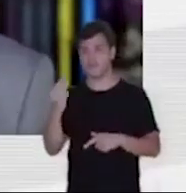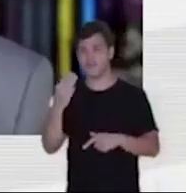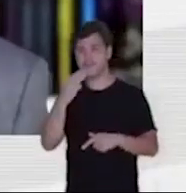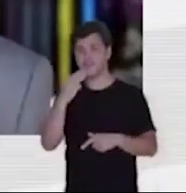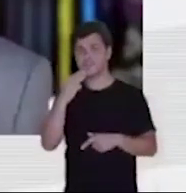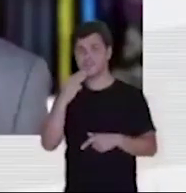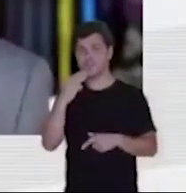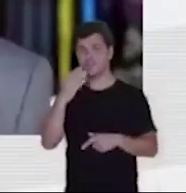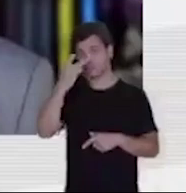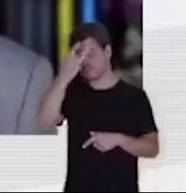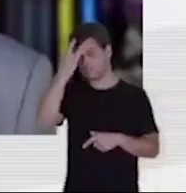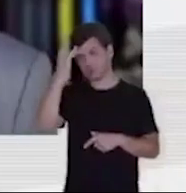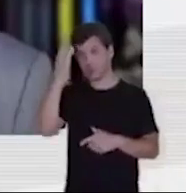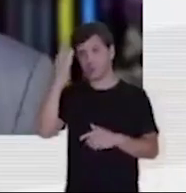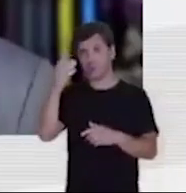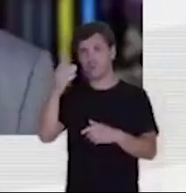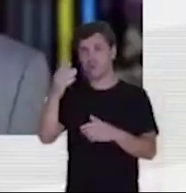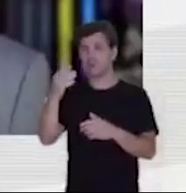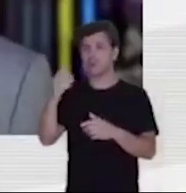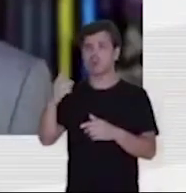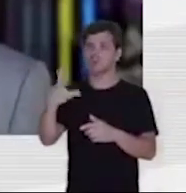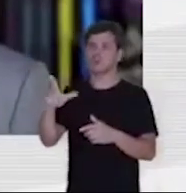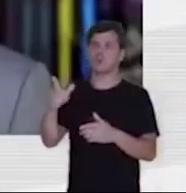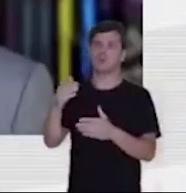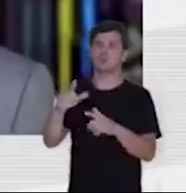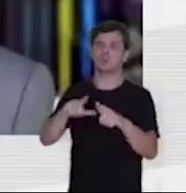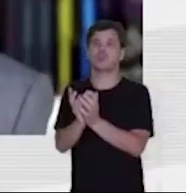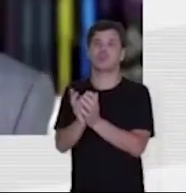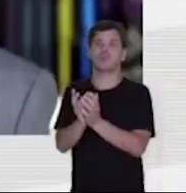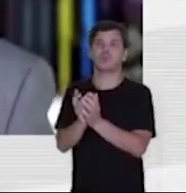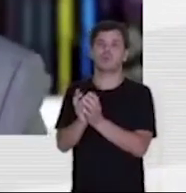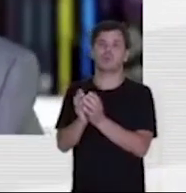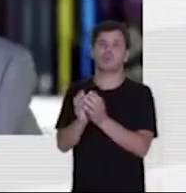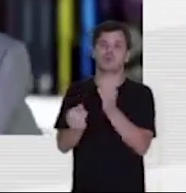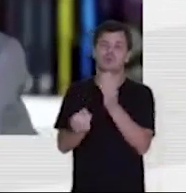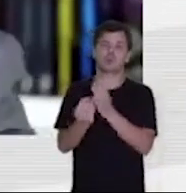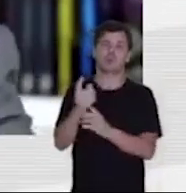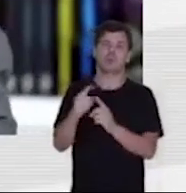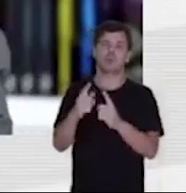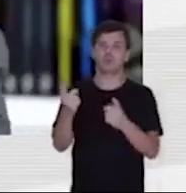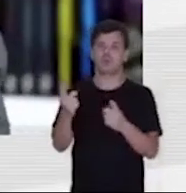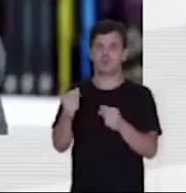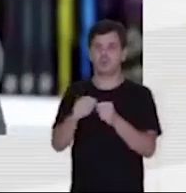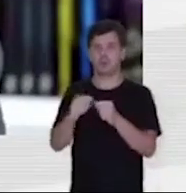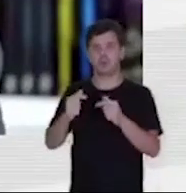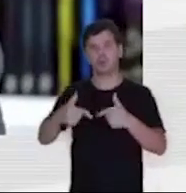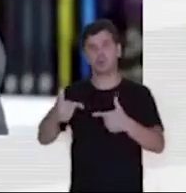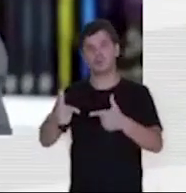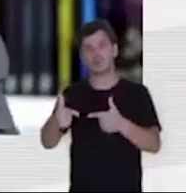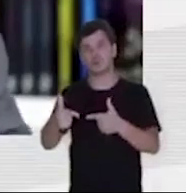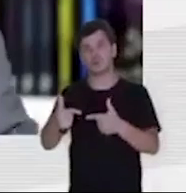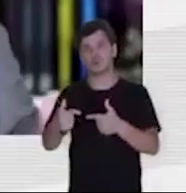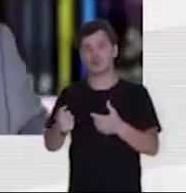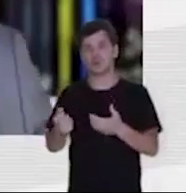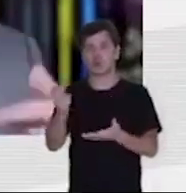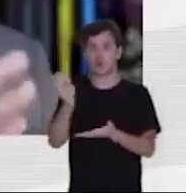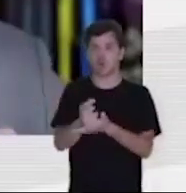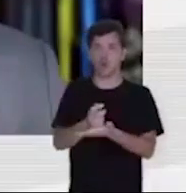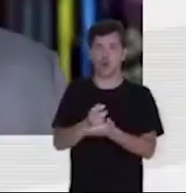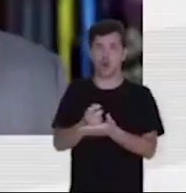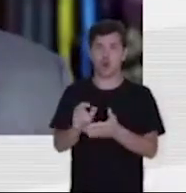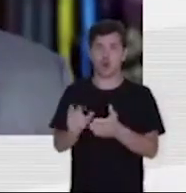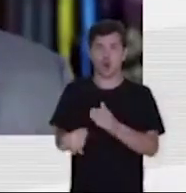400 mil pessoas que ficaram sem emprego. Porque se você, se quiser, combater a corrupção, e você